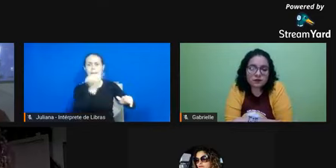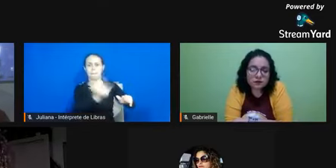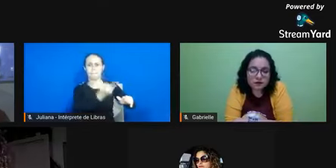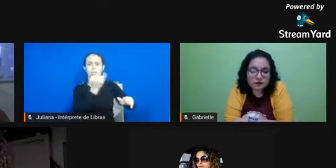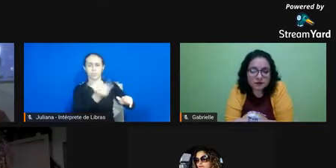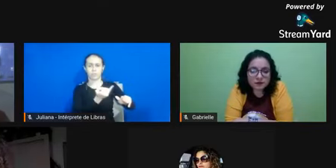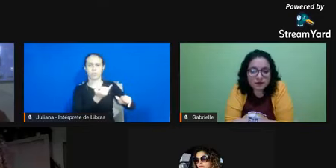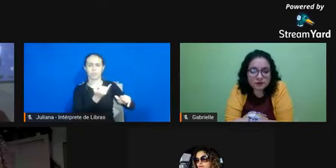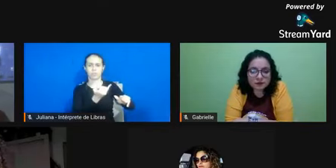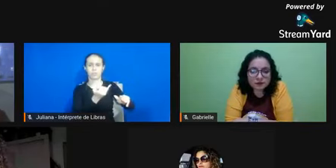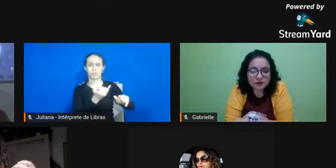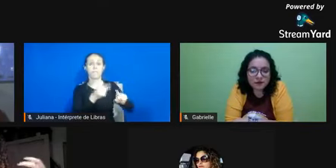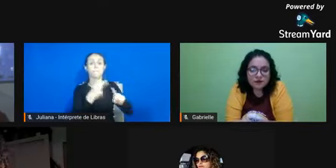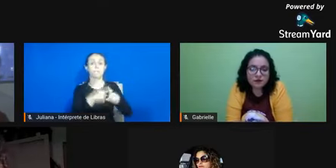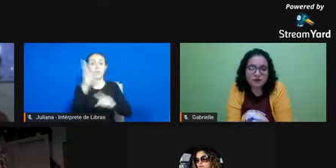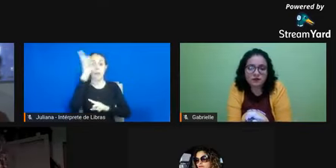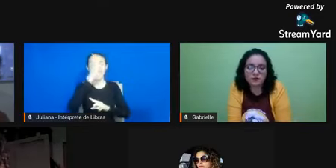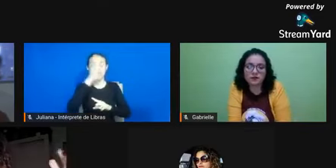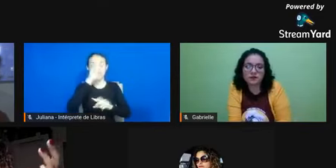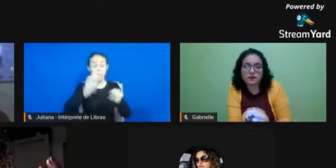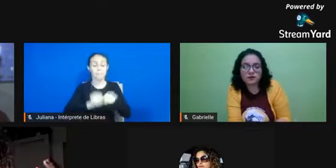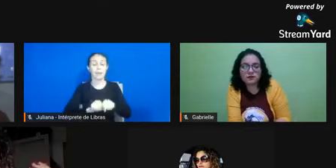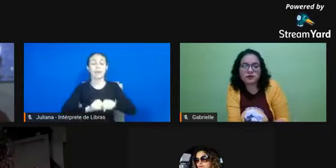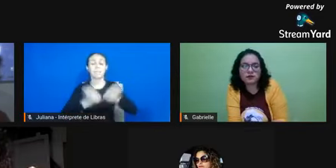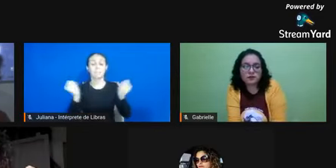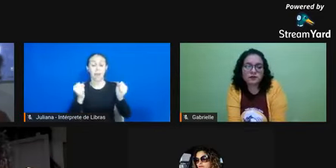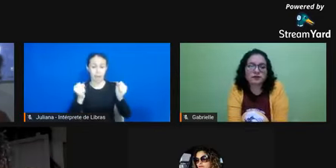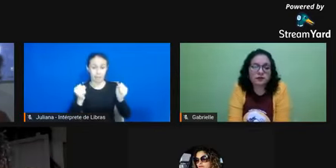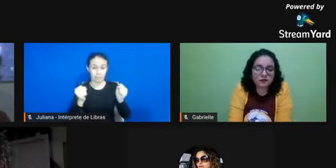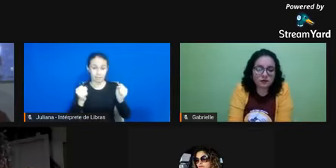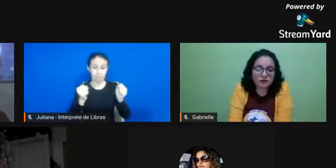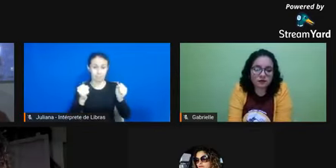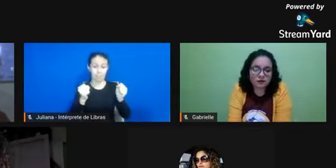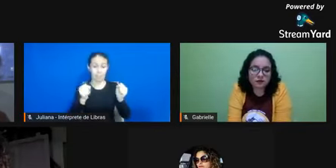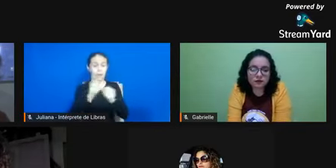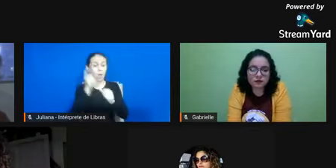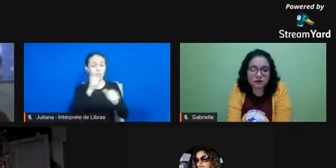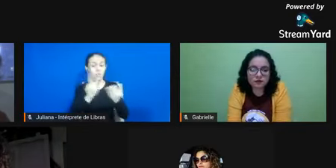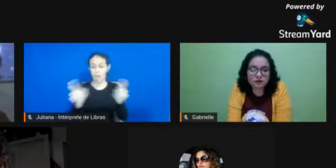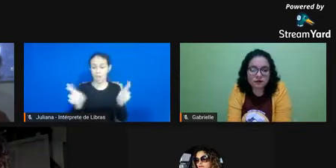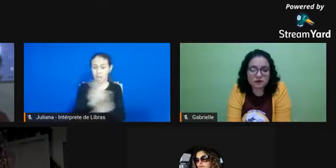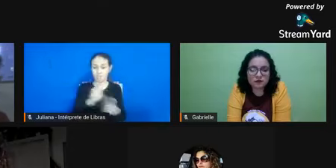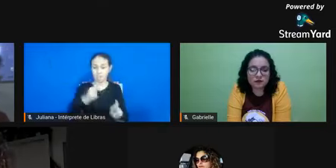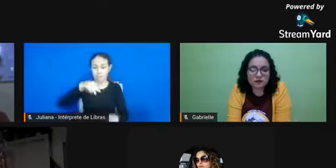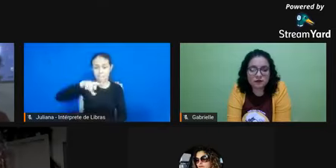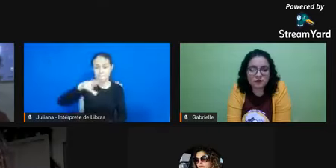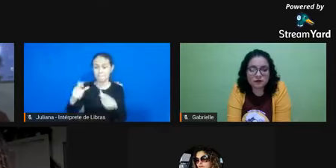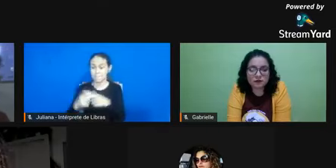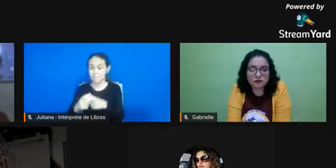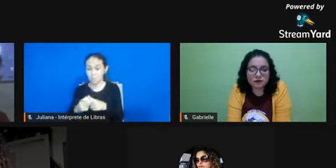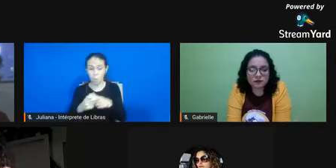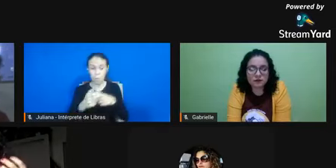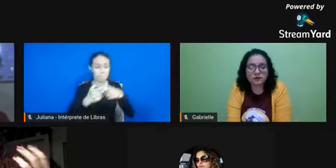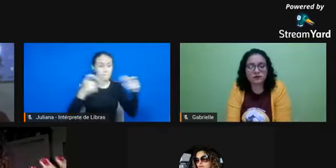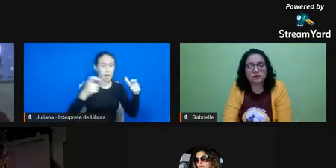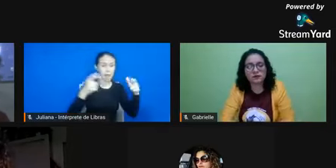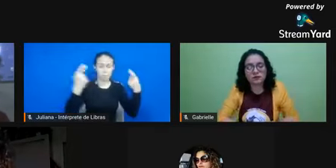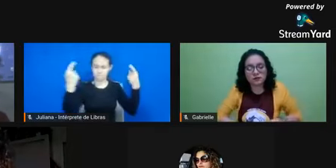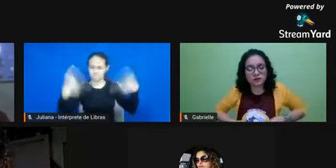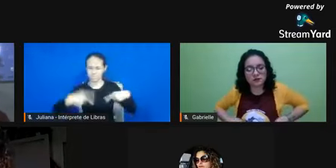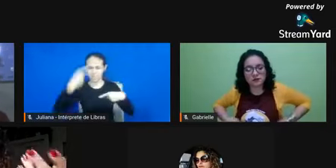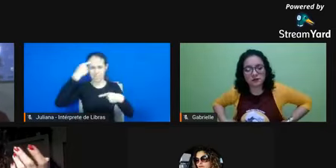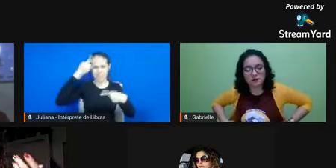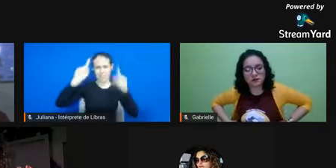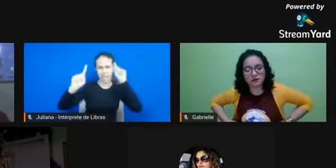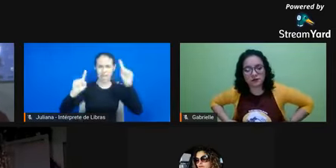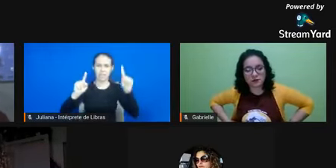os fenômenos, para relacionar micro e macro, para confrontar ideias, para que os nossos alunos sejam capazes de ampliar os seus